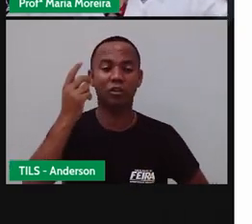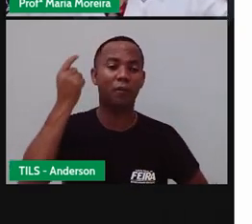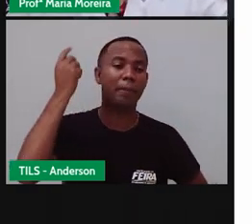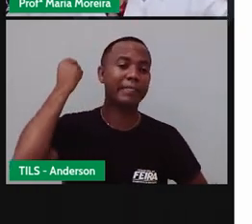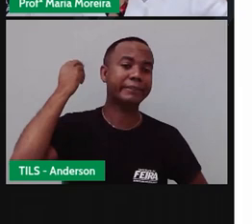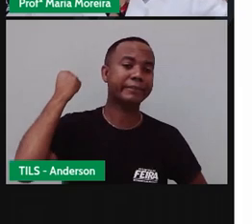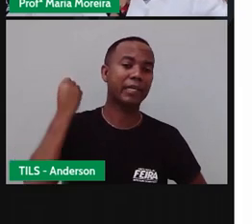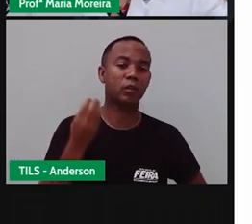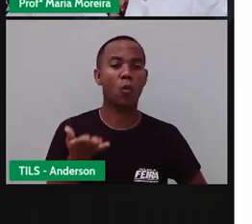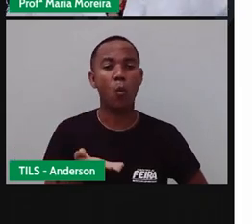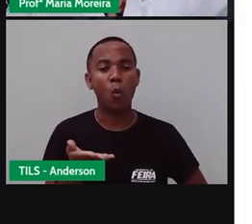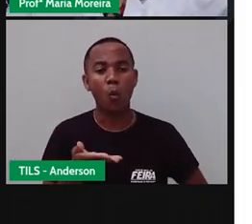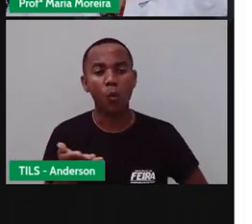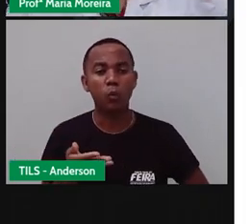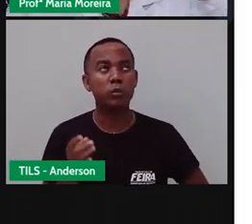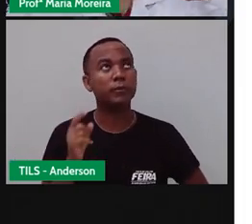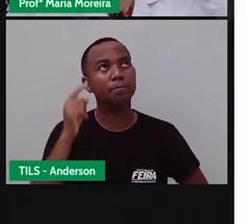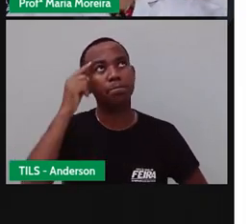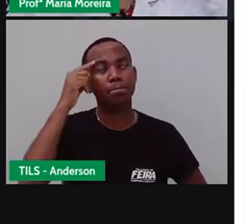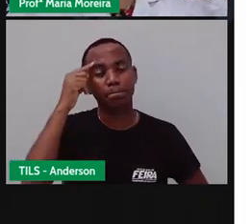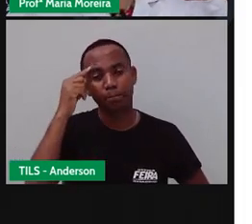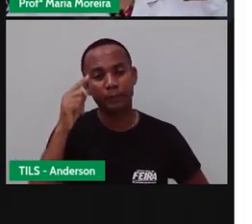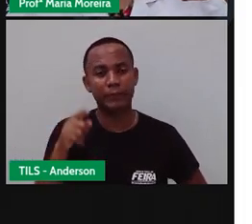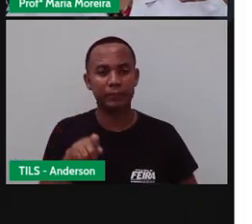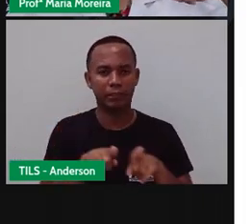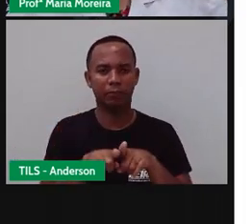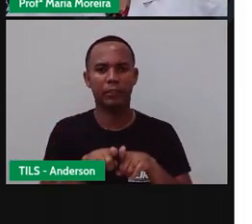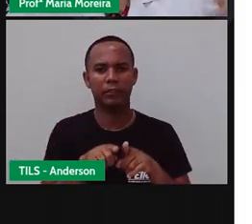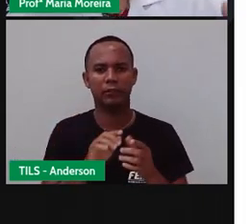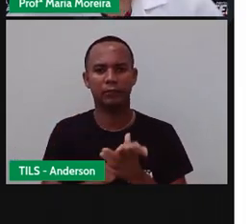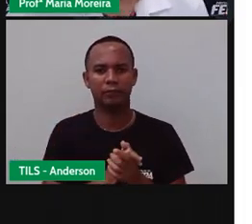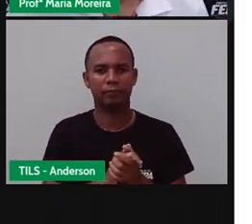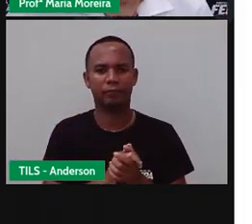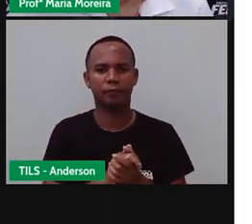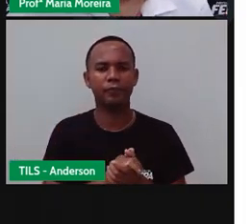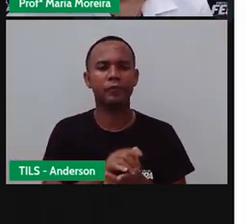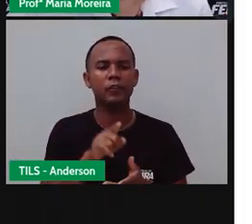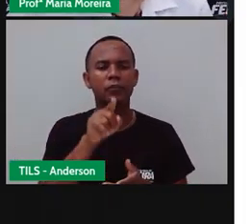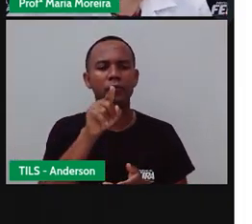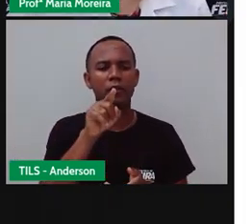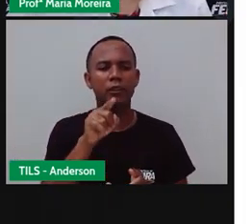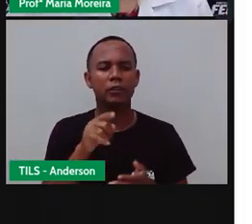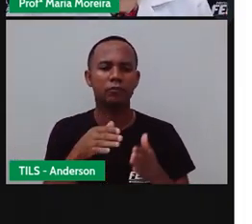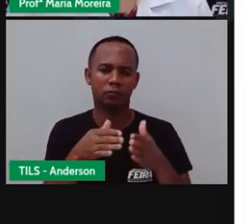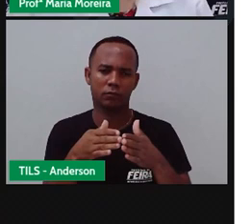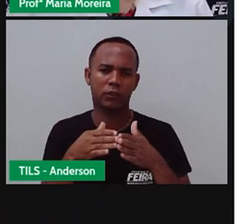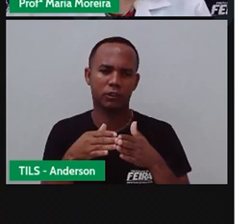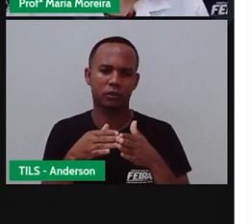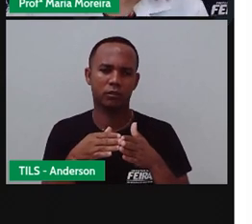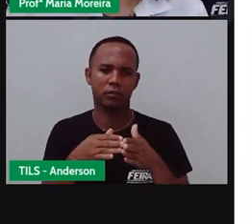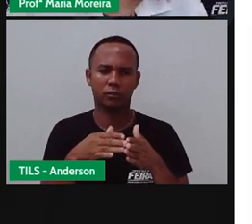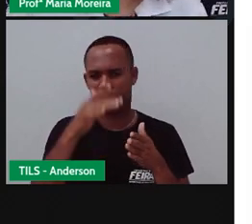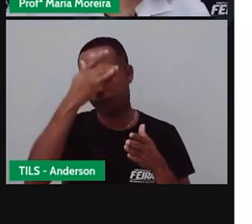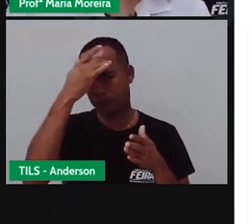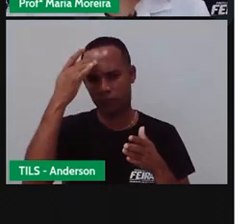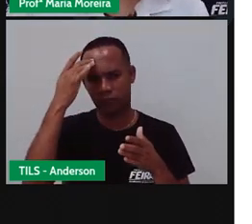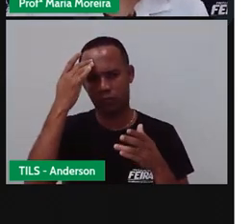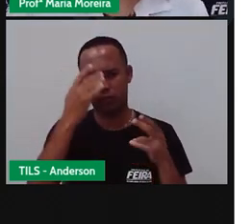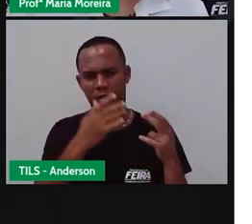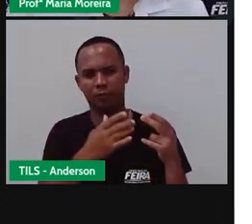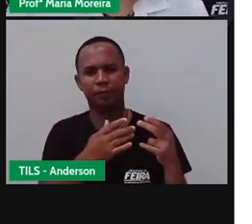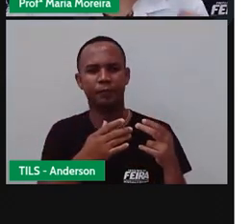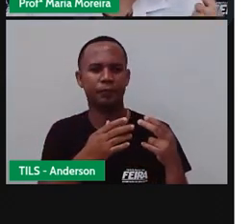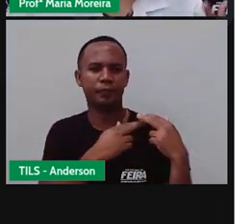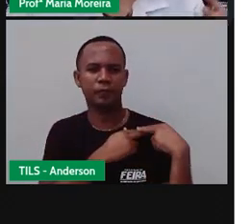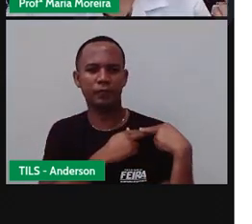passado. Aí, agora, se você pedir ao seu responsável, olha, me conte, inclusive a